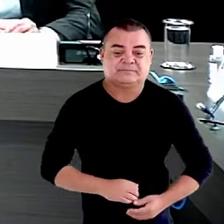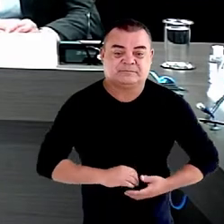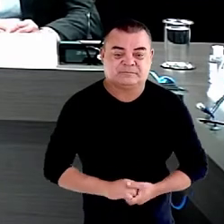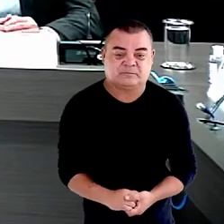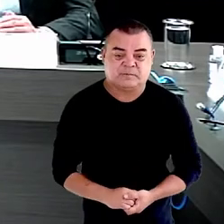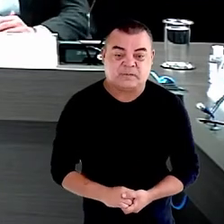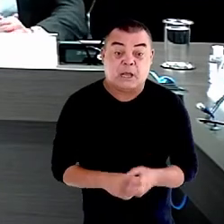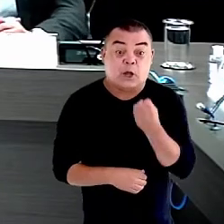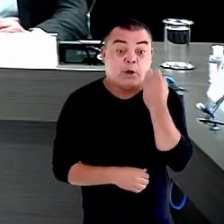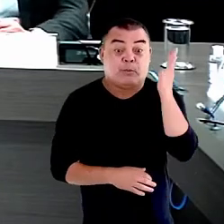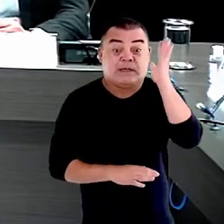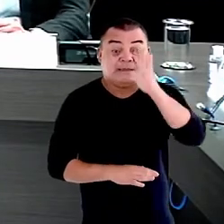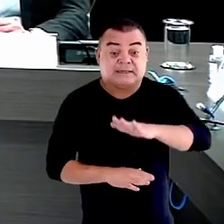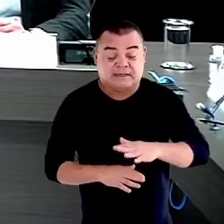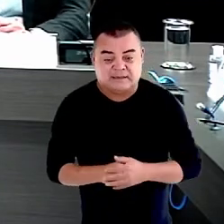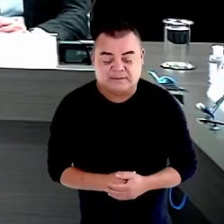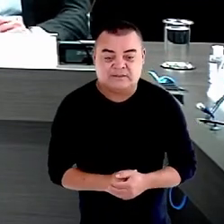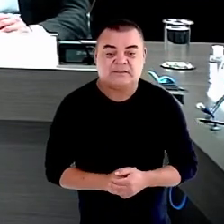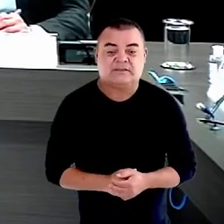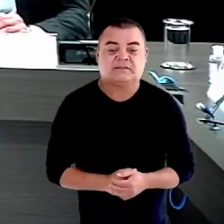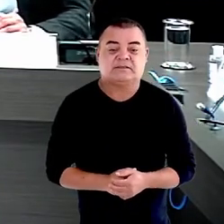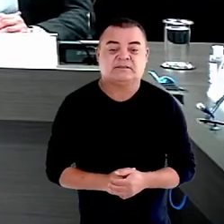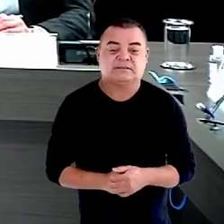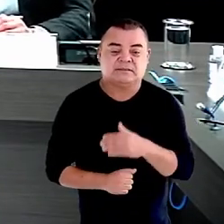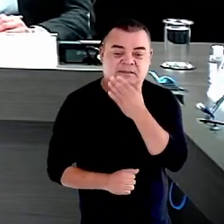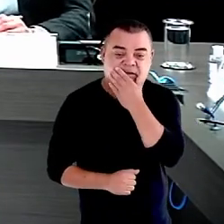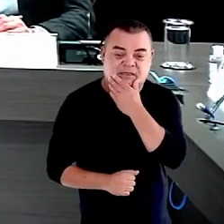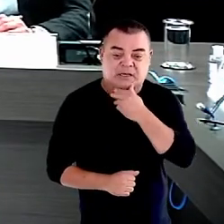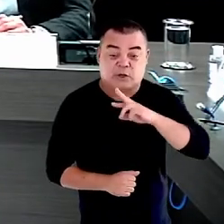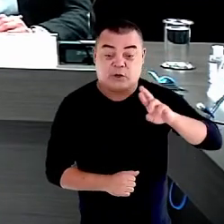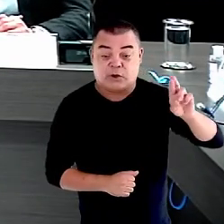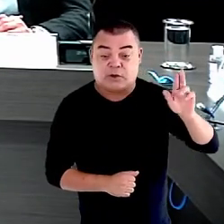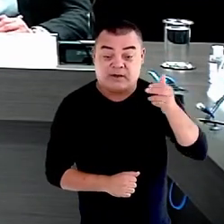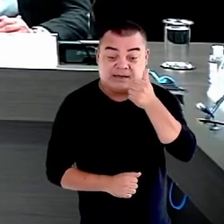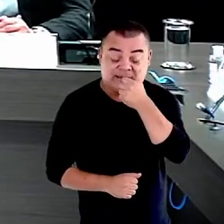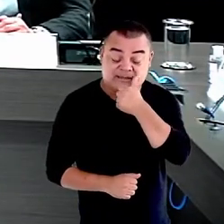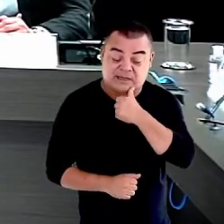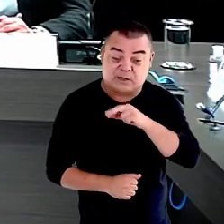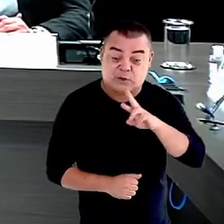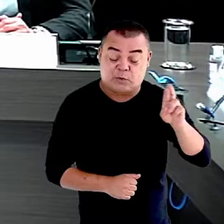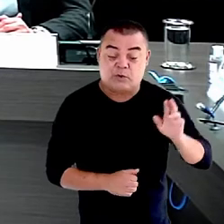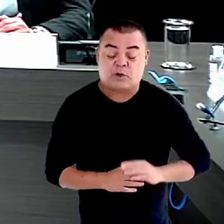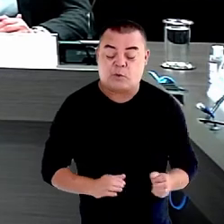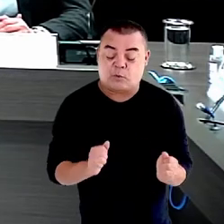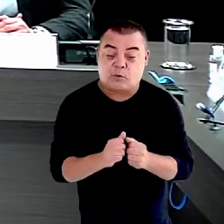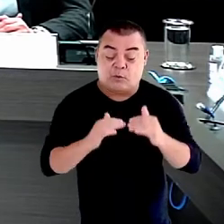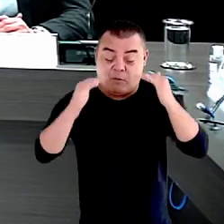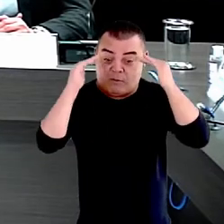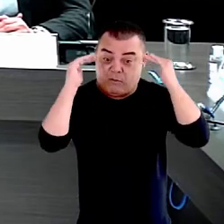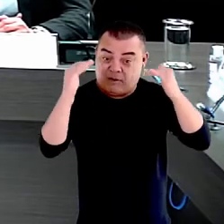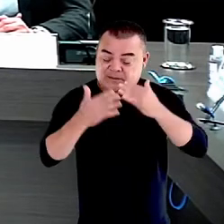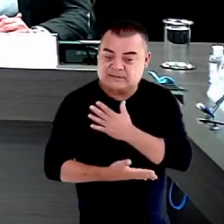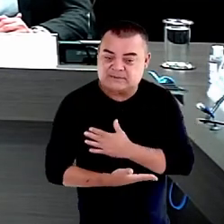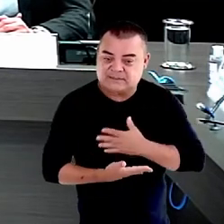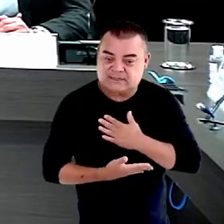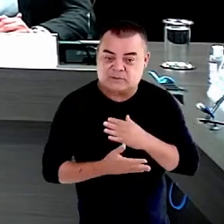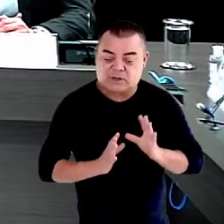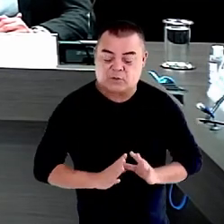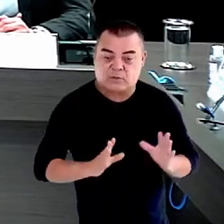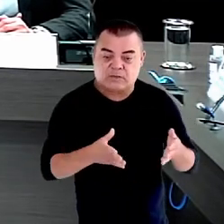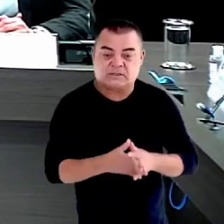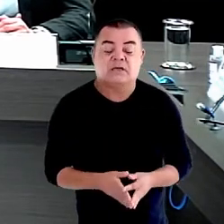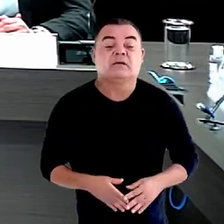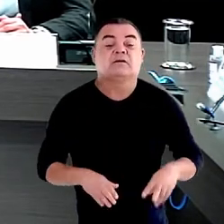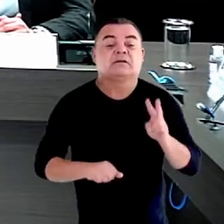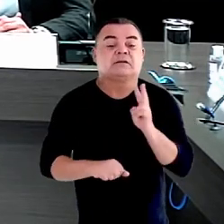Muito boa tarde, senhoras e senhores. É com muita honra, com muita satisfação, que a Comissão de Defesa dos